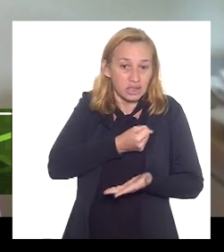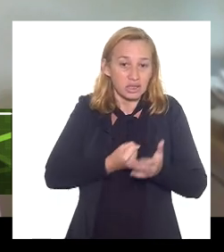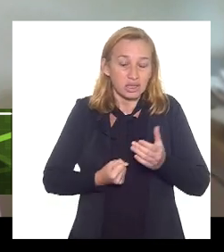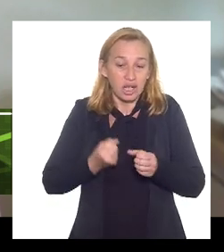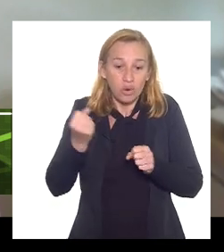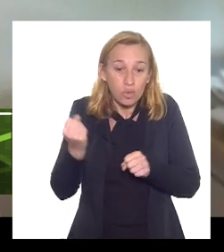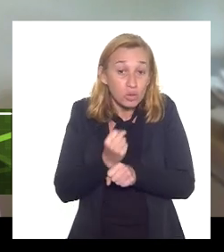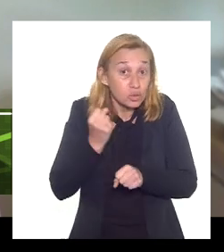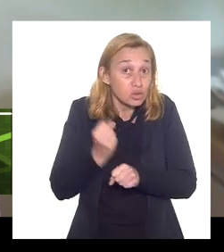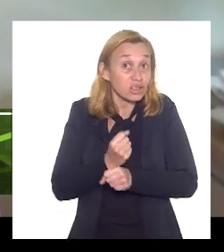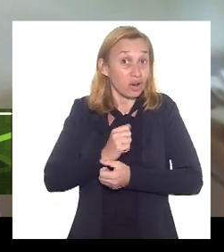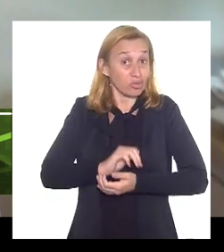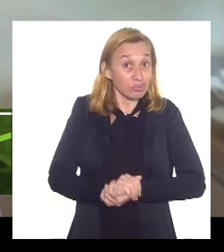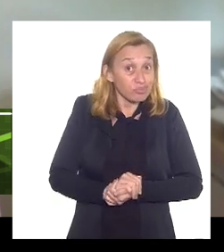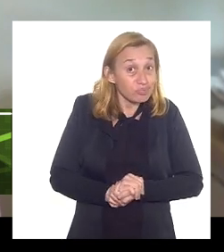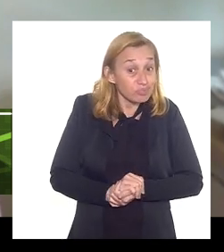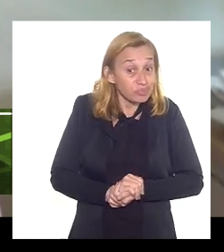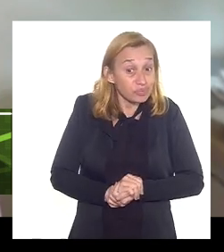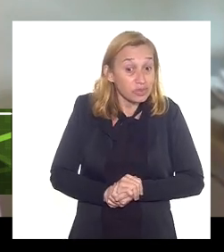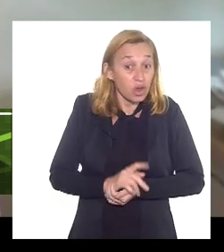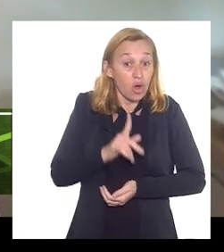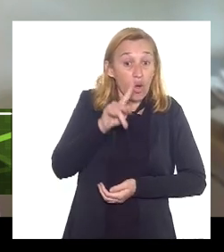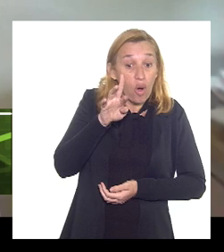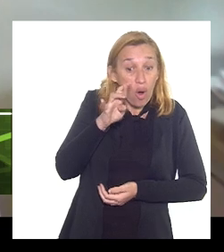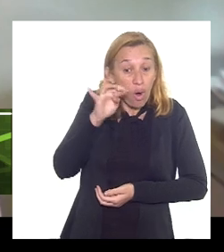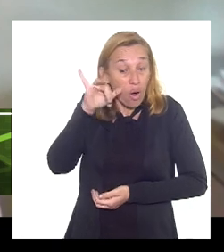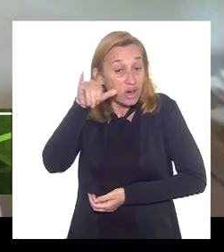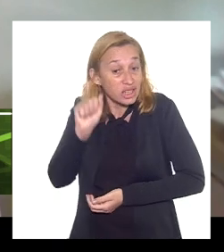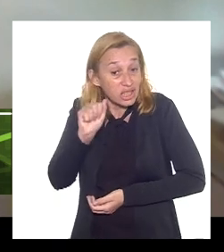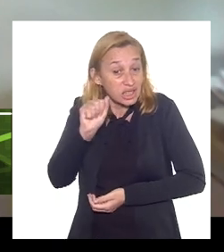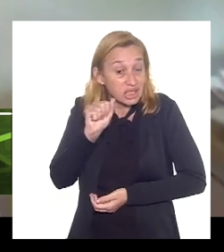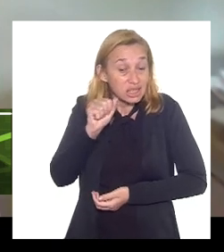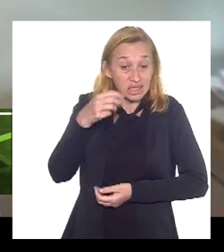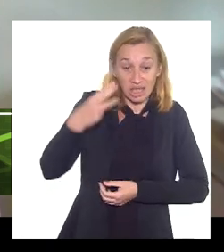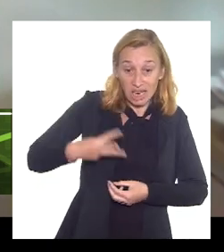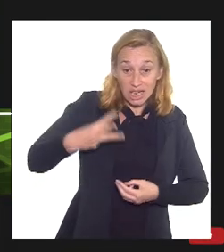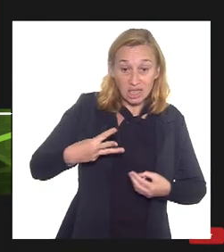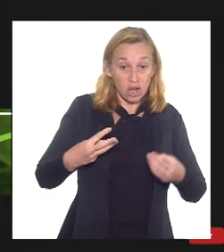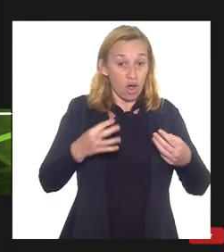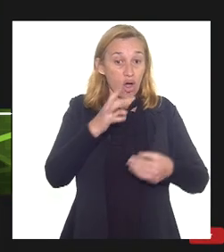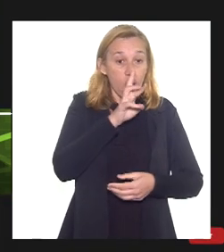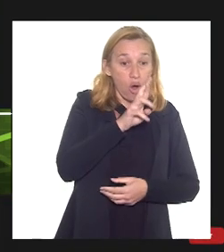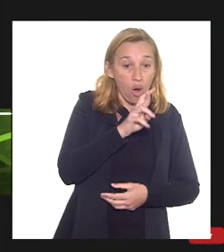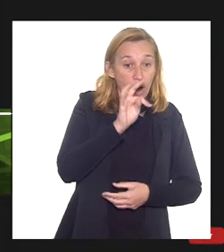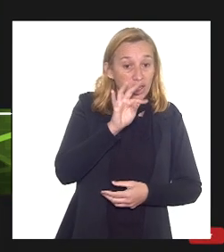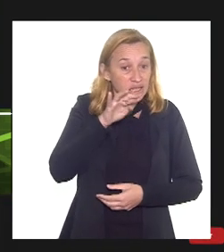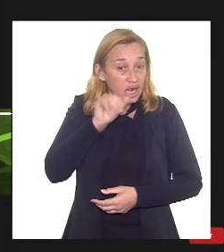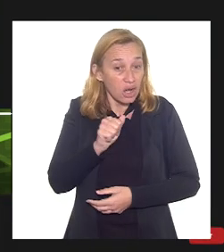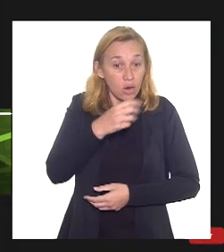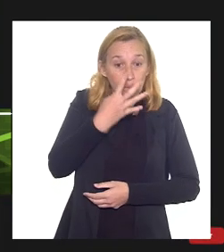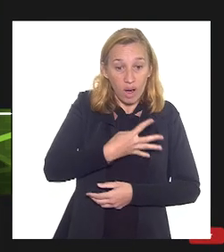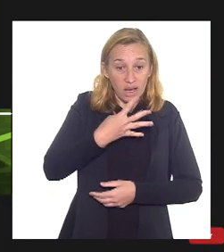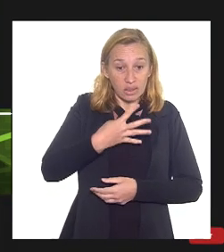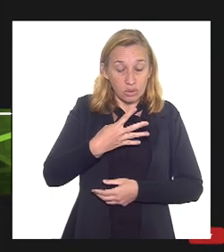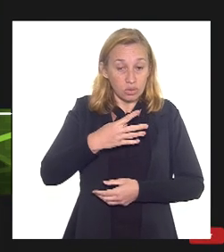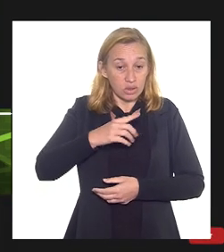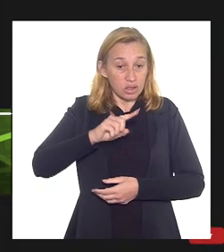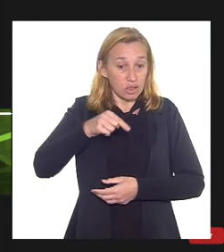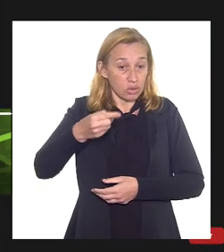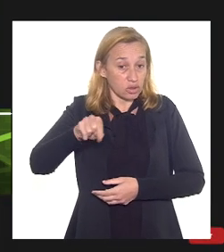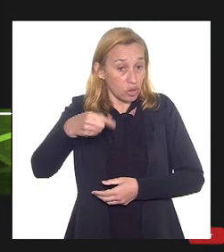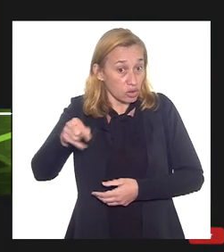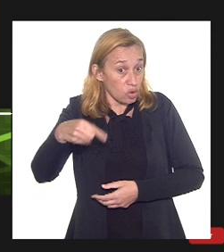de dutos fazer o rota 3 oficial a rota 4 a rota 4 do ar etc para dar saída